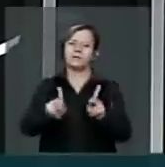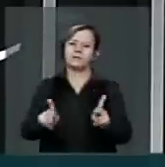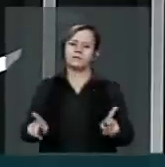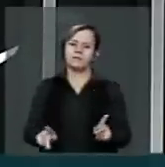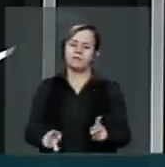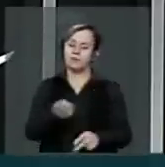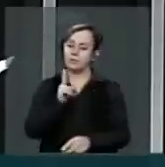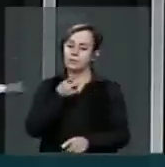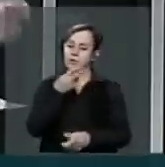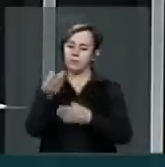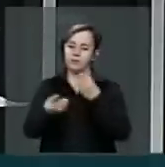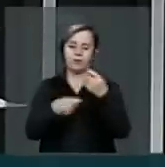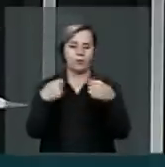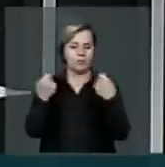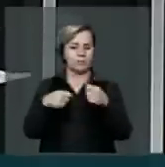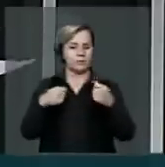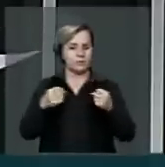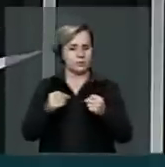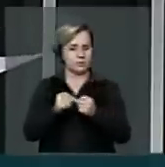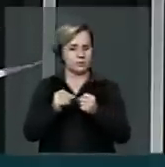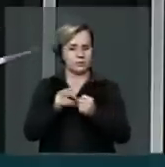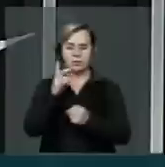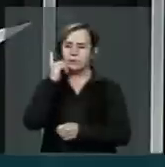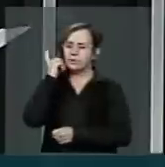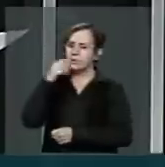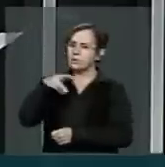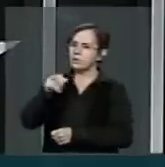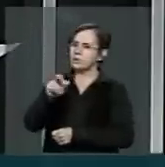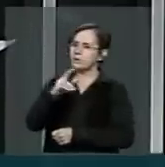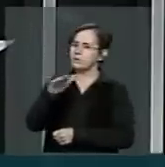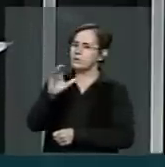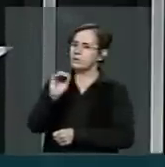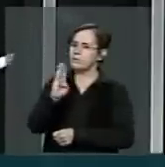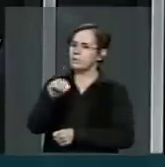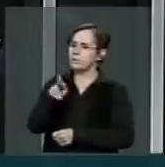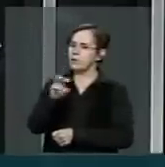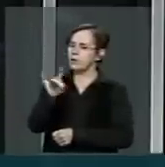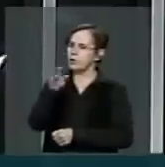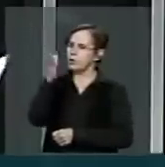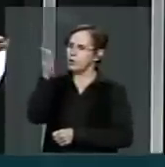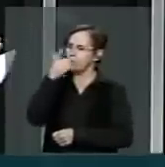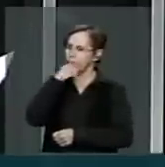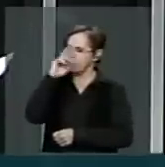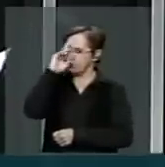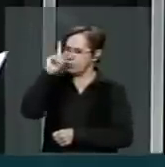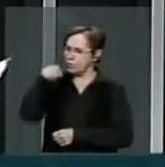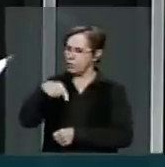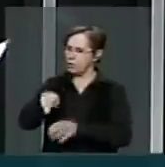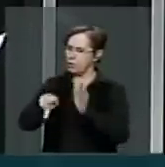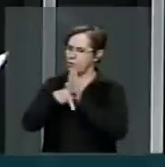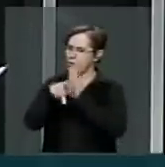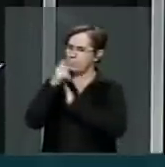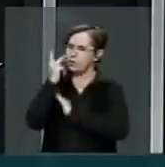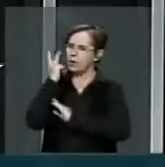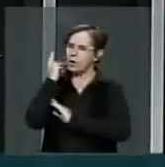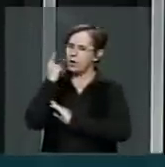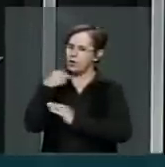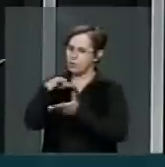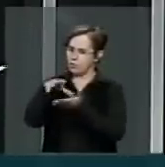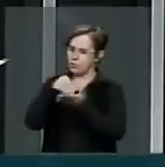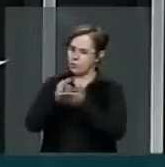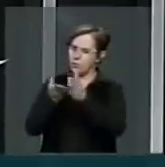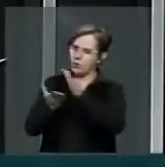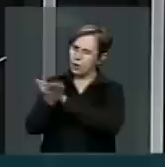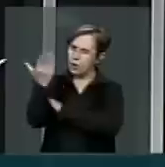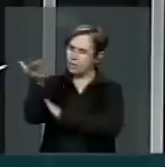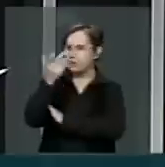temos que fazer deputado Mauro Benevides vossa excelência do estado do Ceará encaminharei cópia deste documento ao gabinete